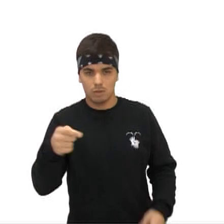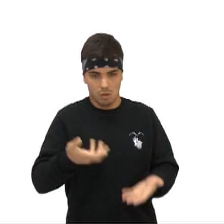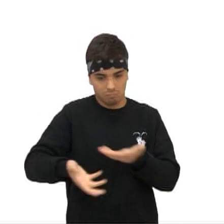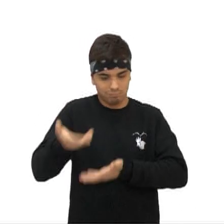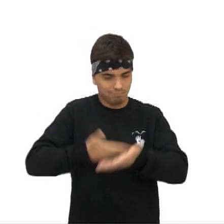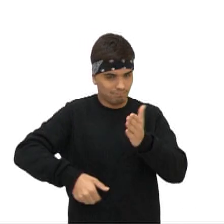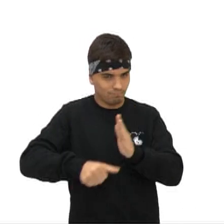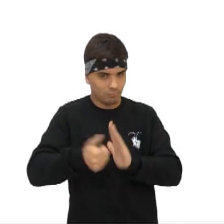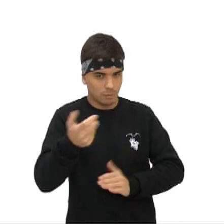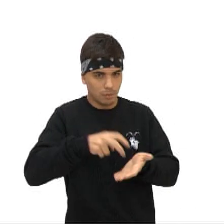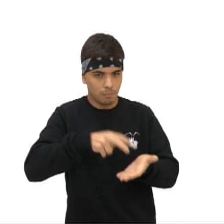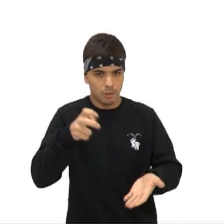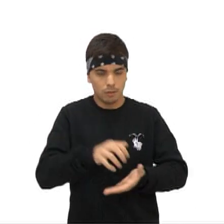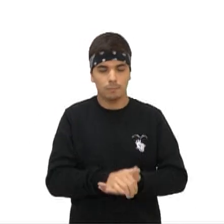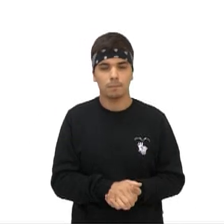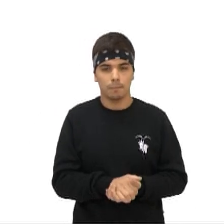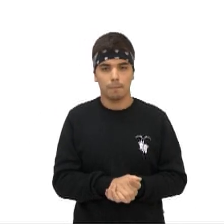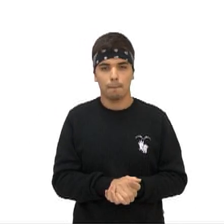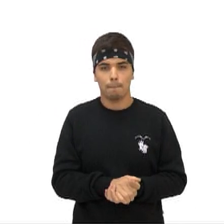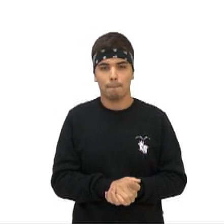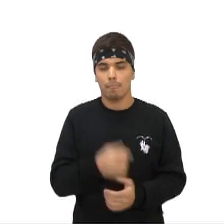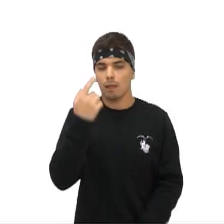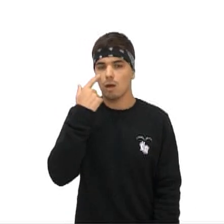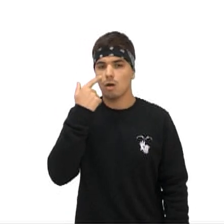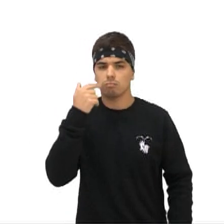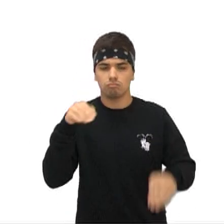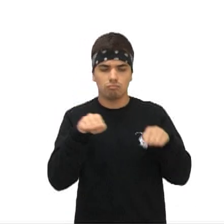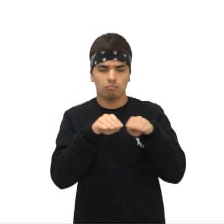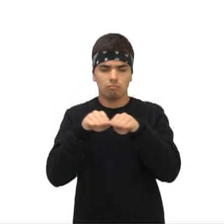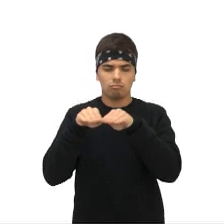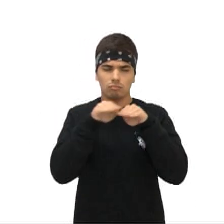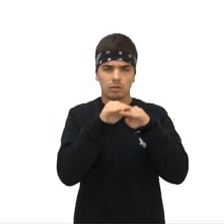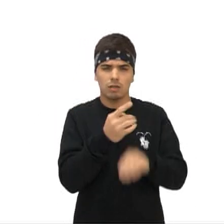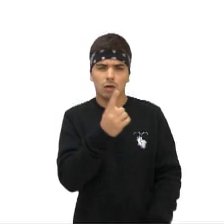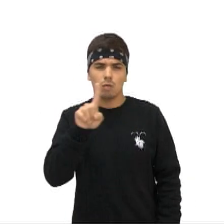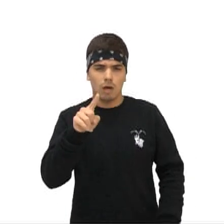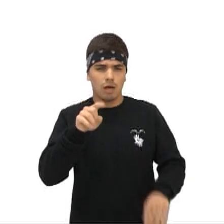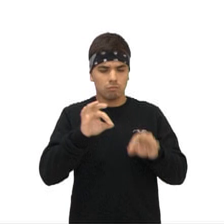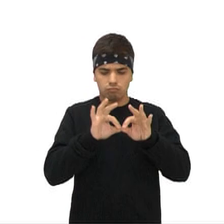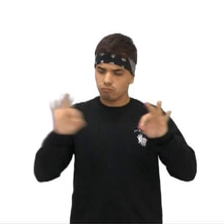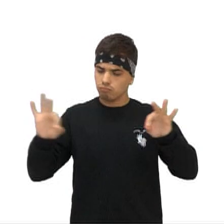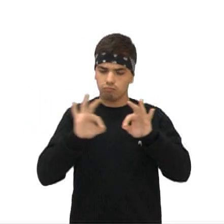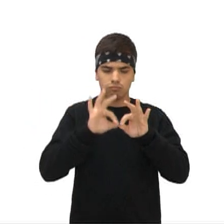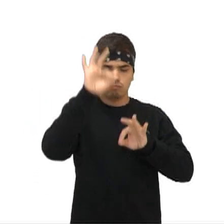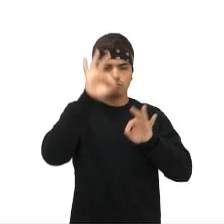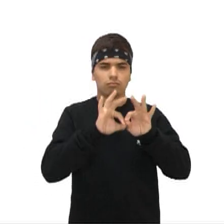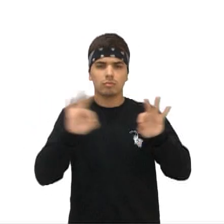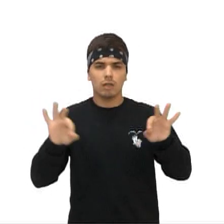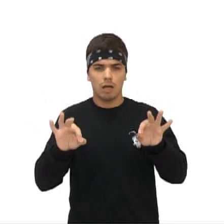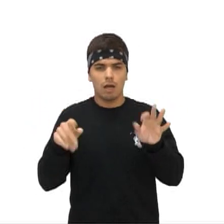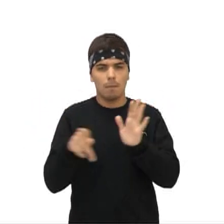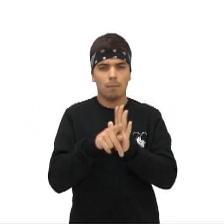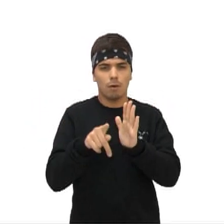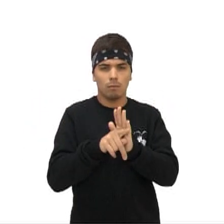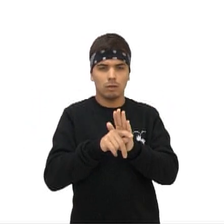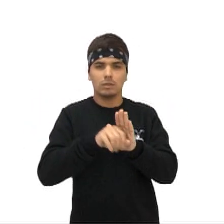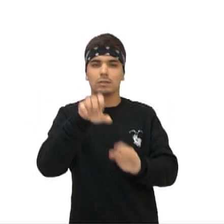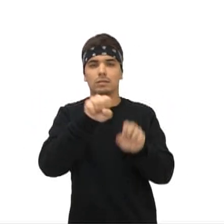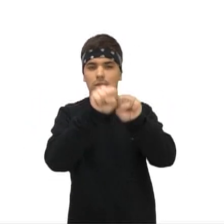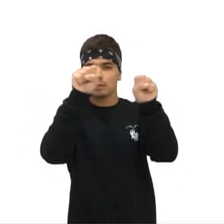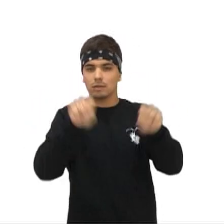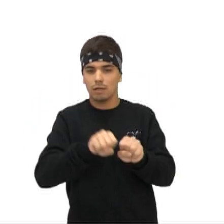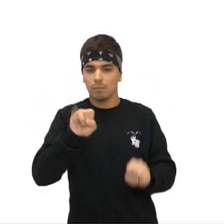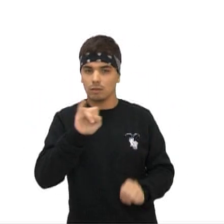dessa manhã, ok? Vamos lá então Os padrões de unidades de medida são sempre definidos pelo Sistema Internacional de